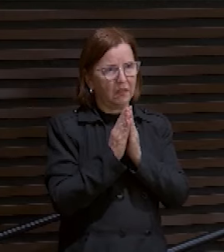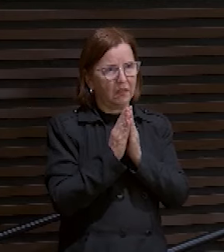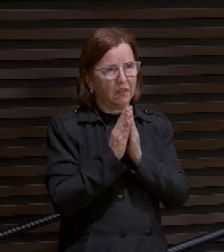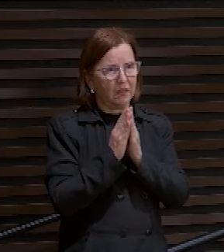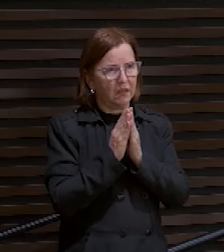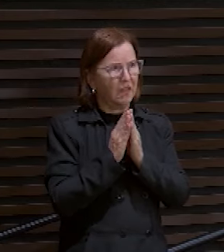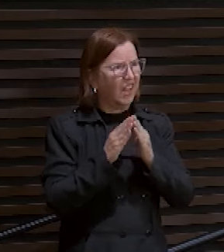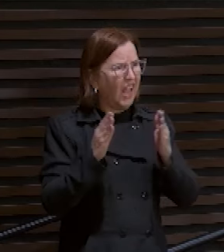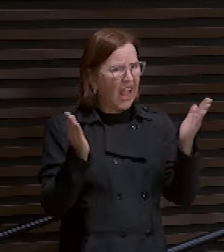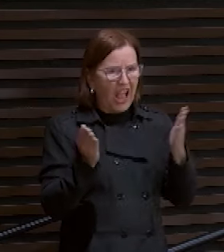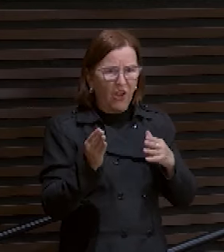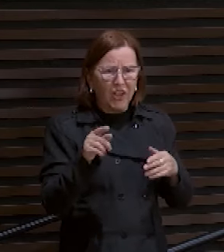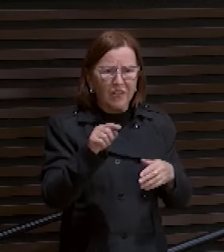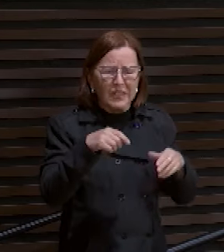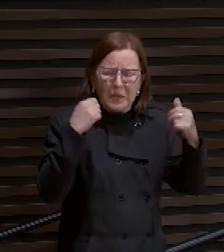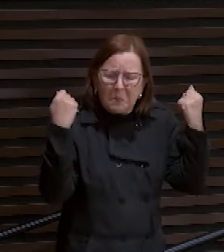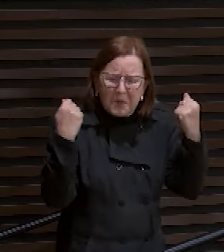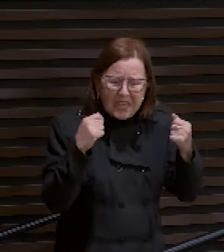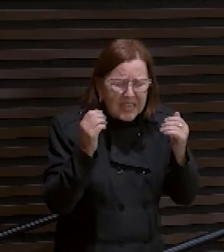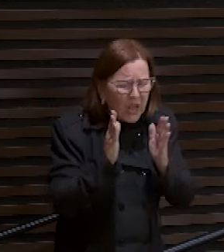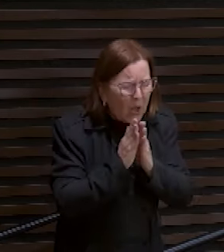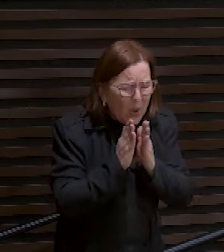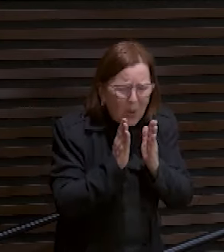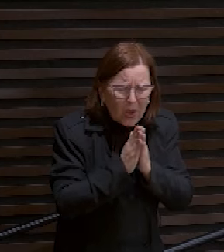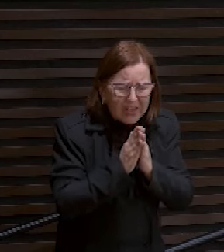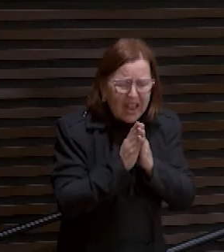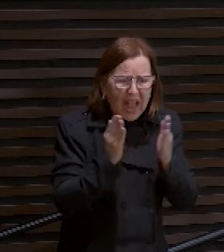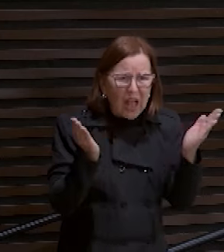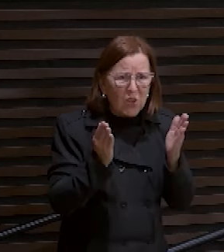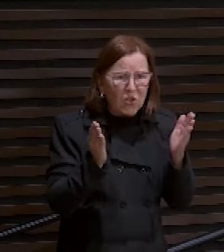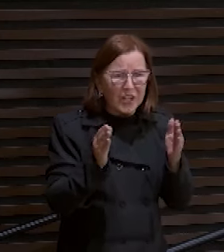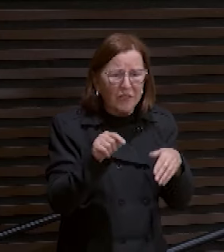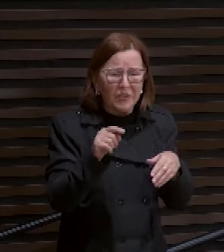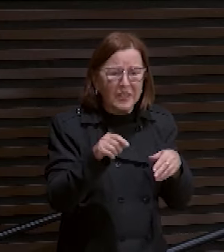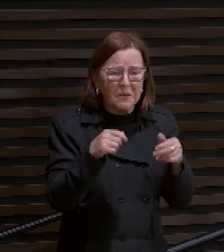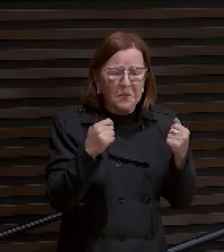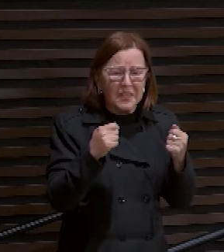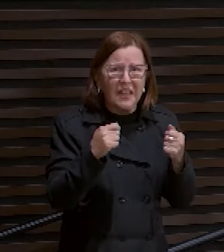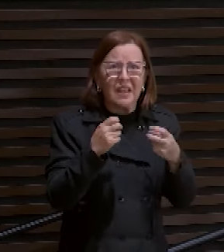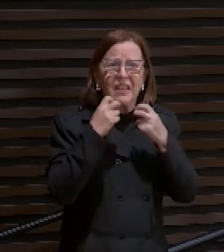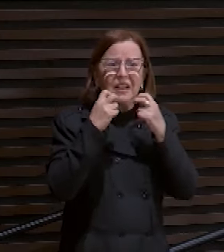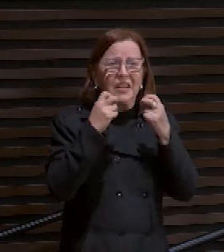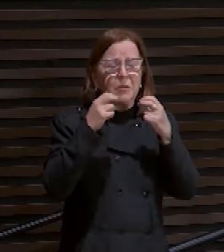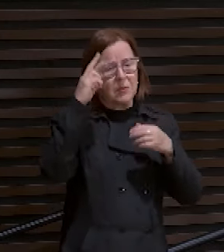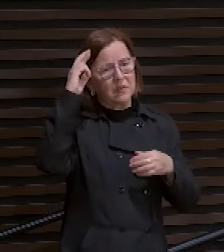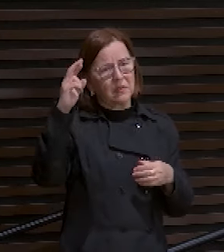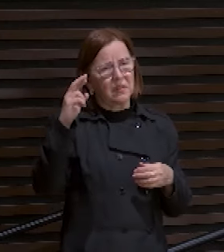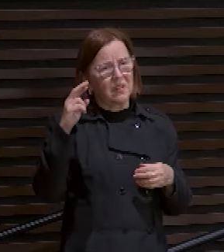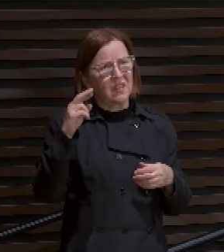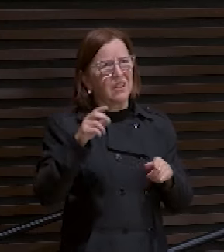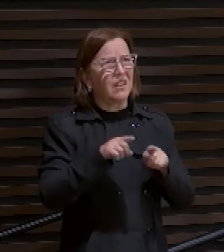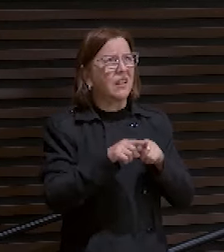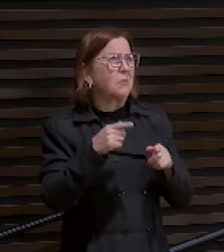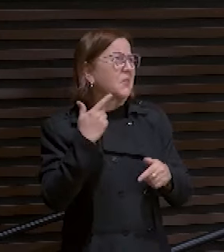É agora que você tem que orar, criatura. É agora que você tem que chamar, aclamar a ele. Eu não consigo orar.